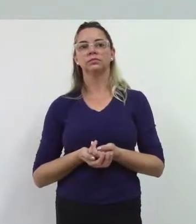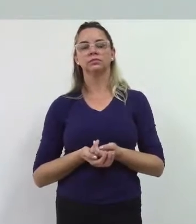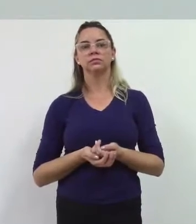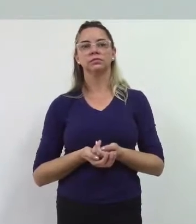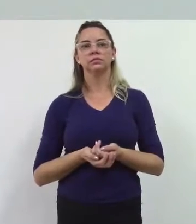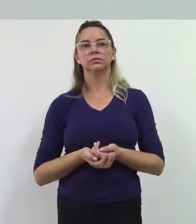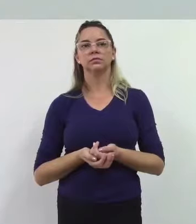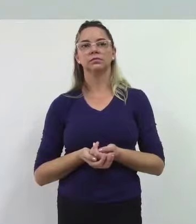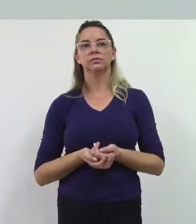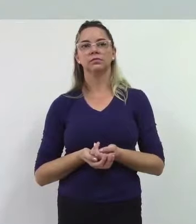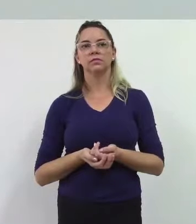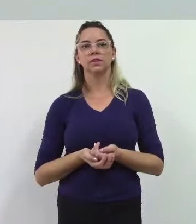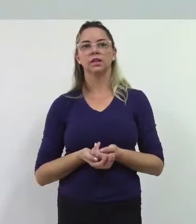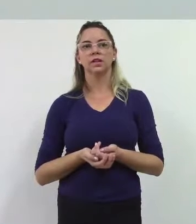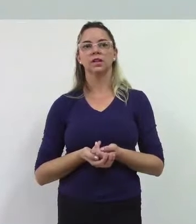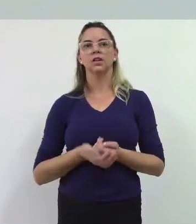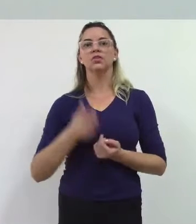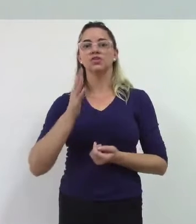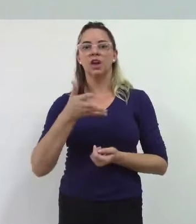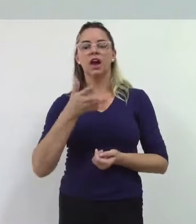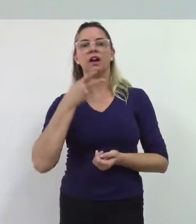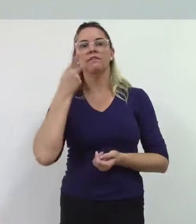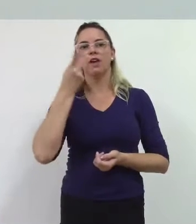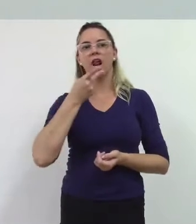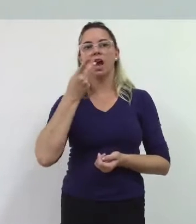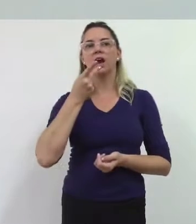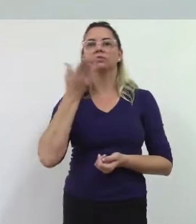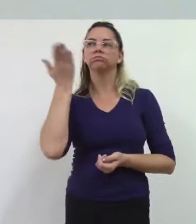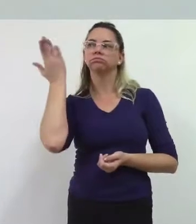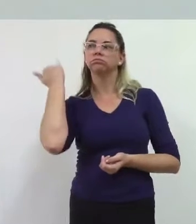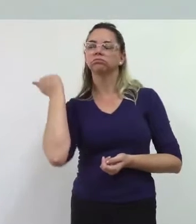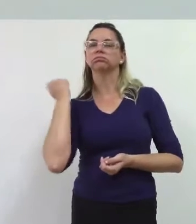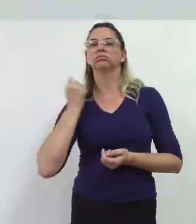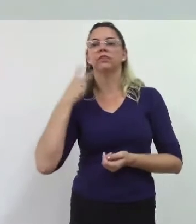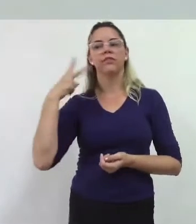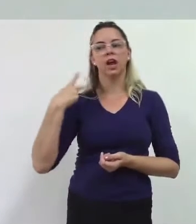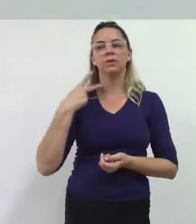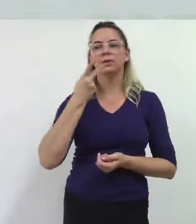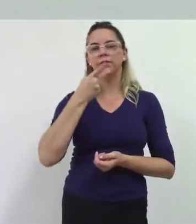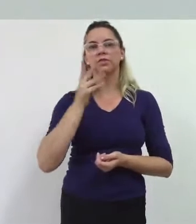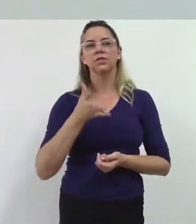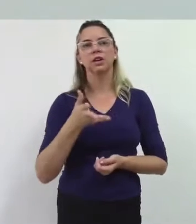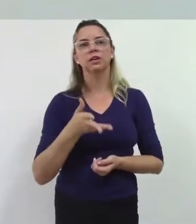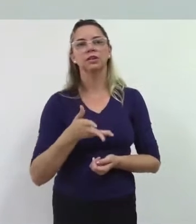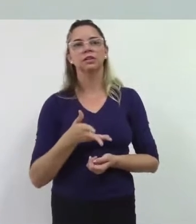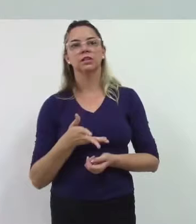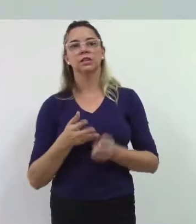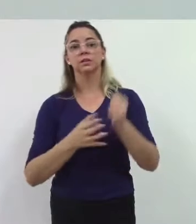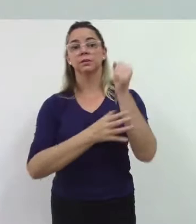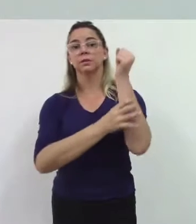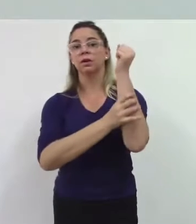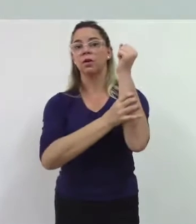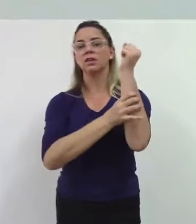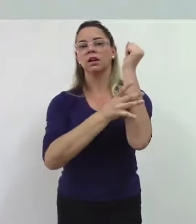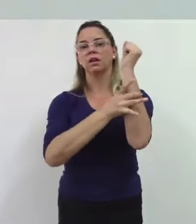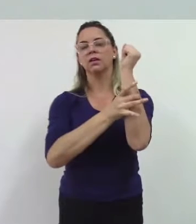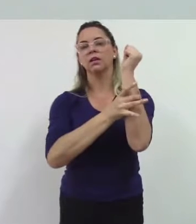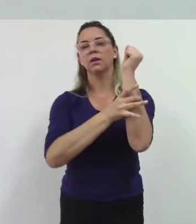é falado aqui nesta casa por todos os vereadores, a questão da segurança pública.